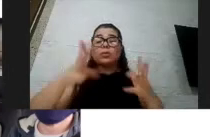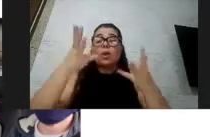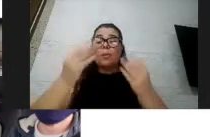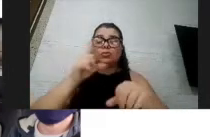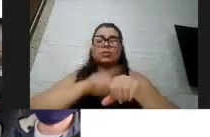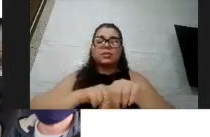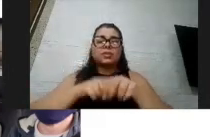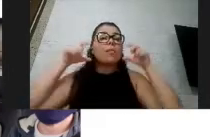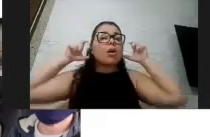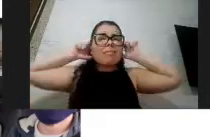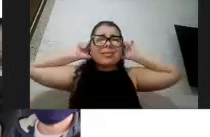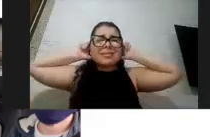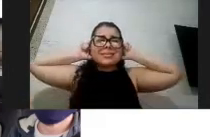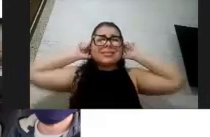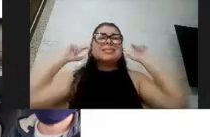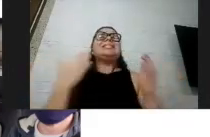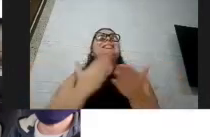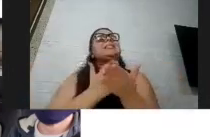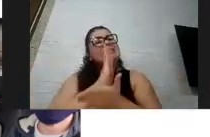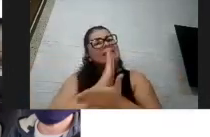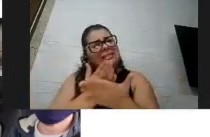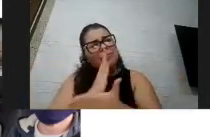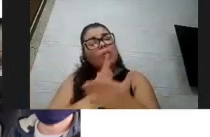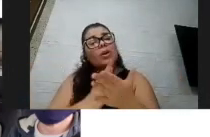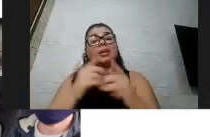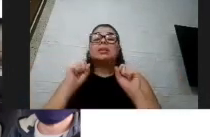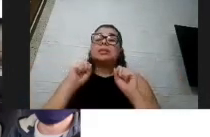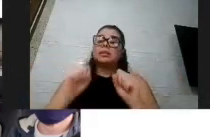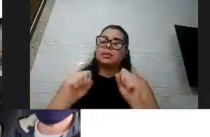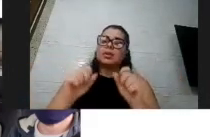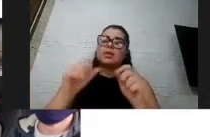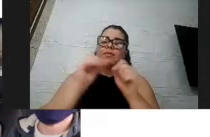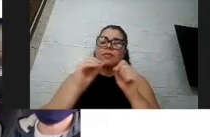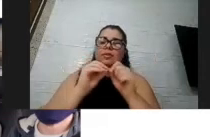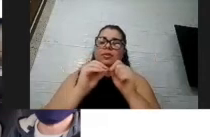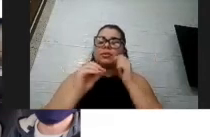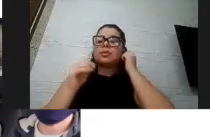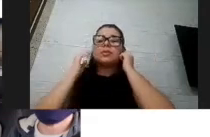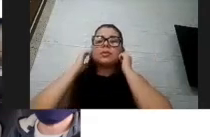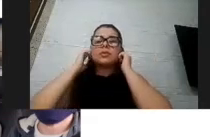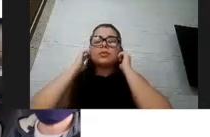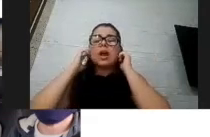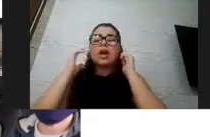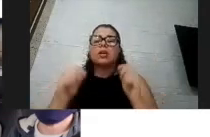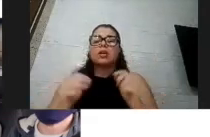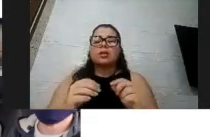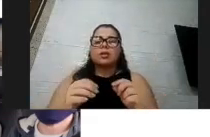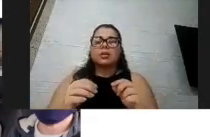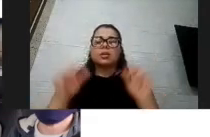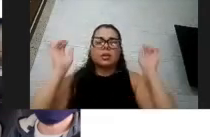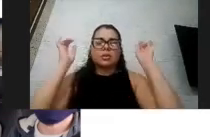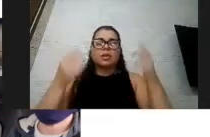que o elástico aqui incomoda e machuca, então às vezes fazer, você pega uma fita